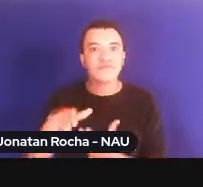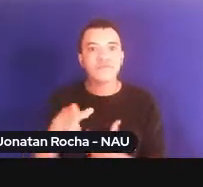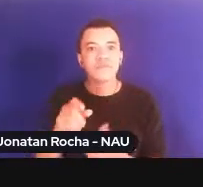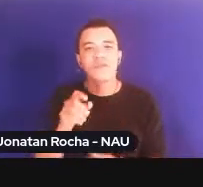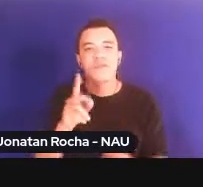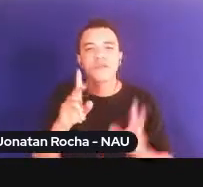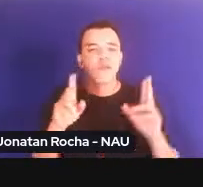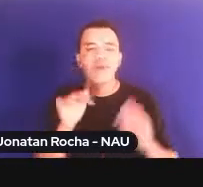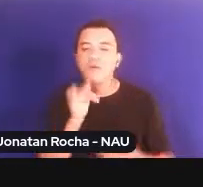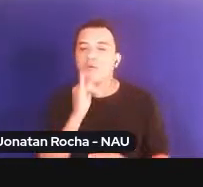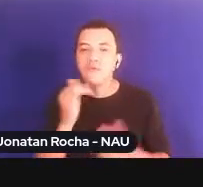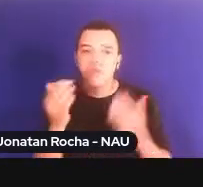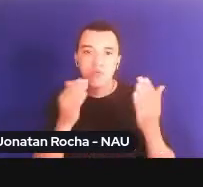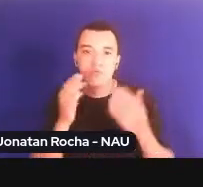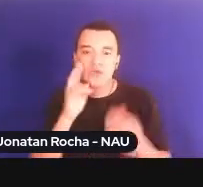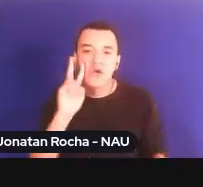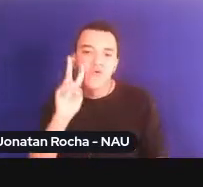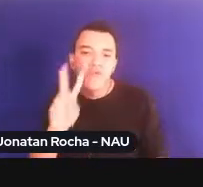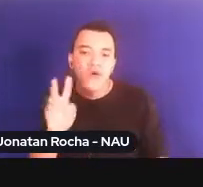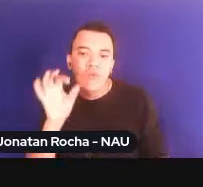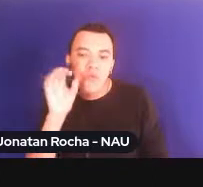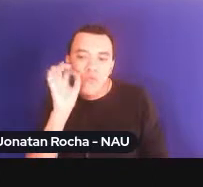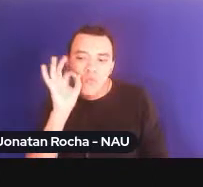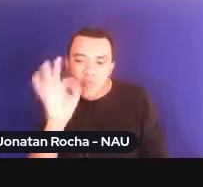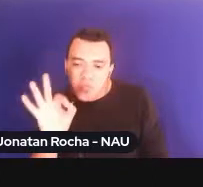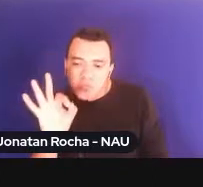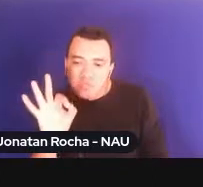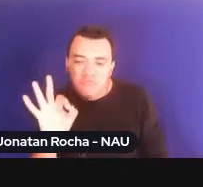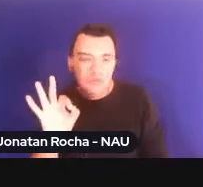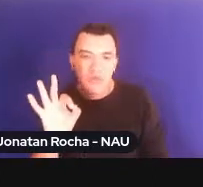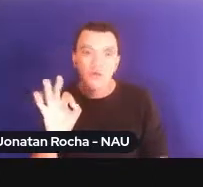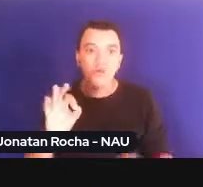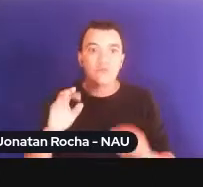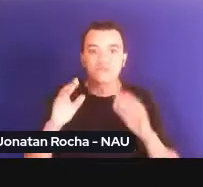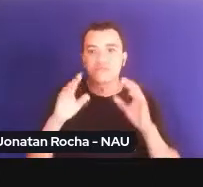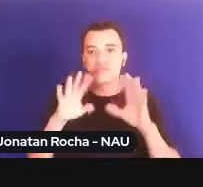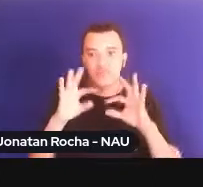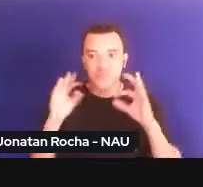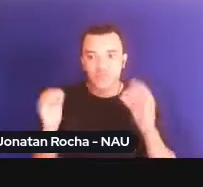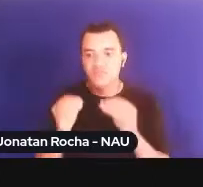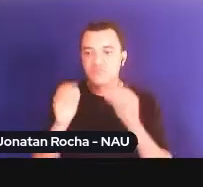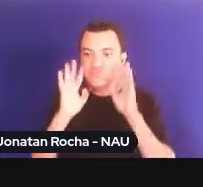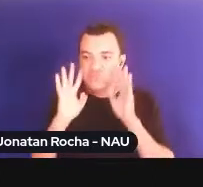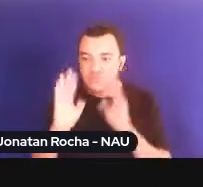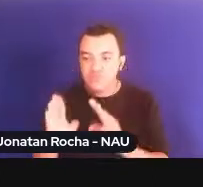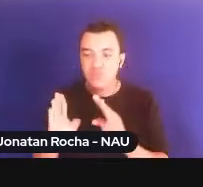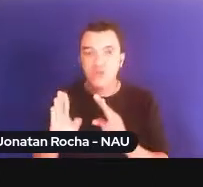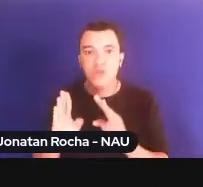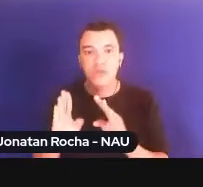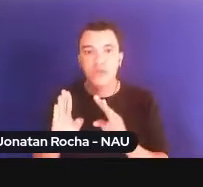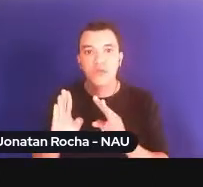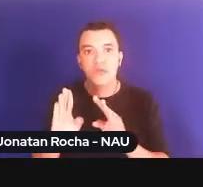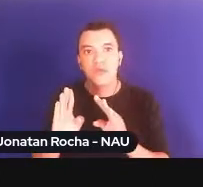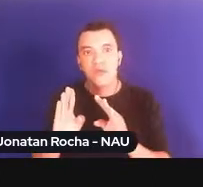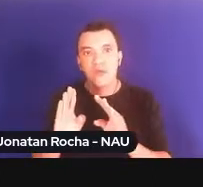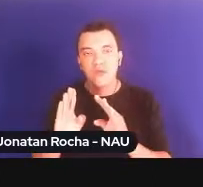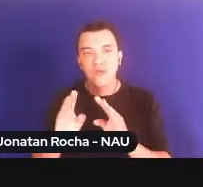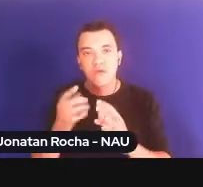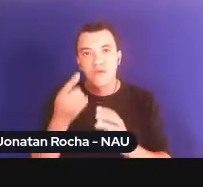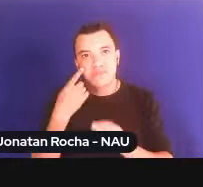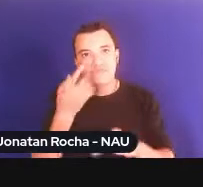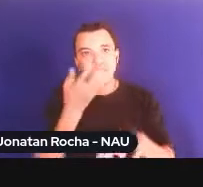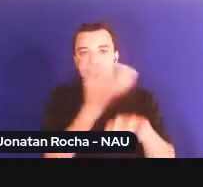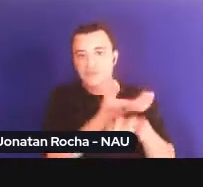com apenas um olhar, com apenas uma disciplina de olhar, mas com uma perspectiva, uma ótica interdisciplinar,